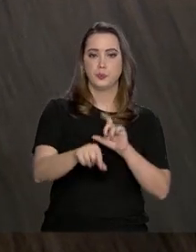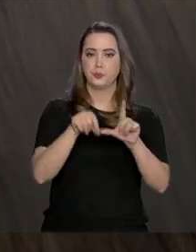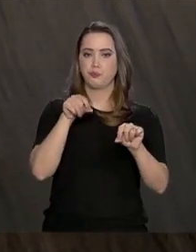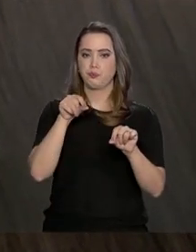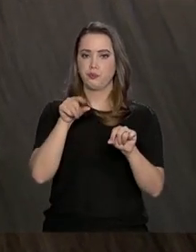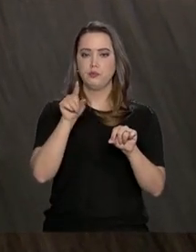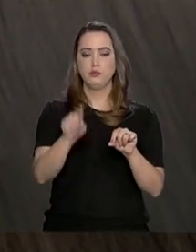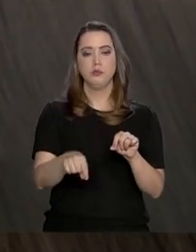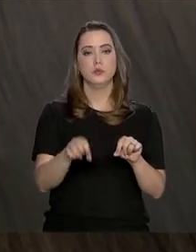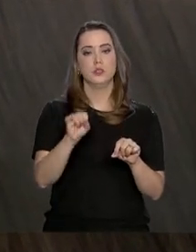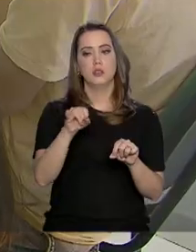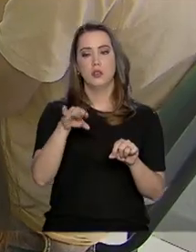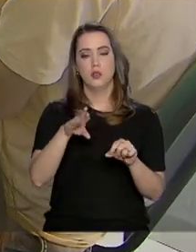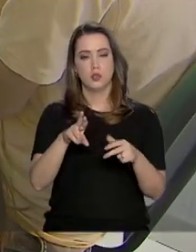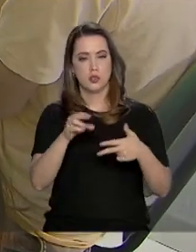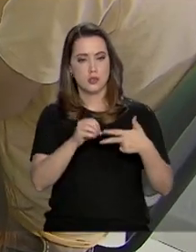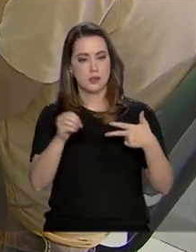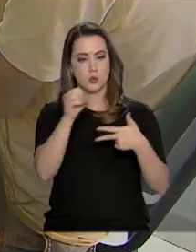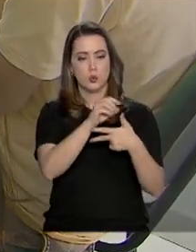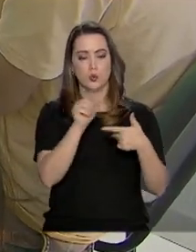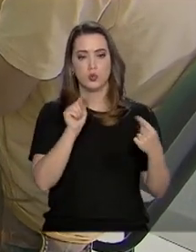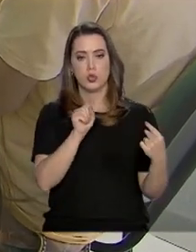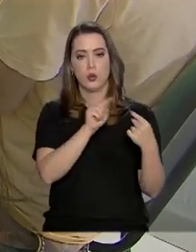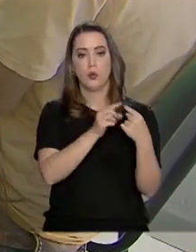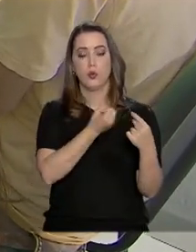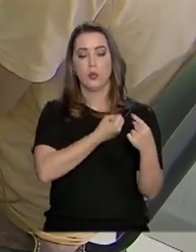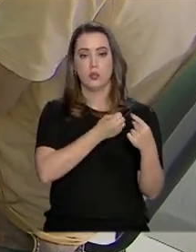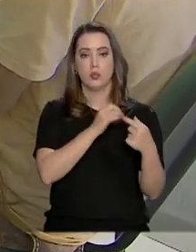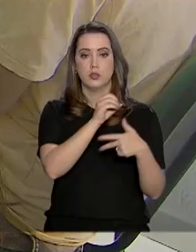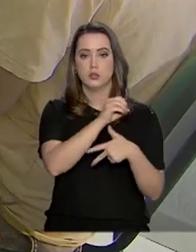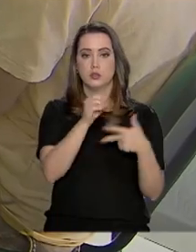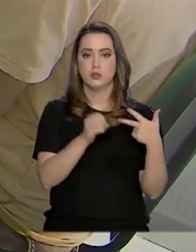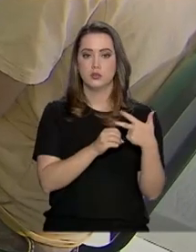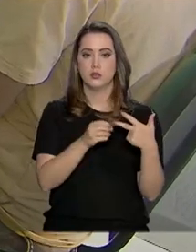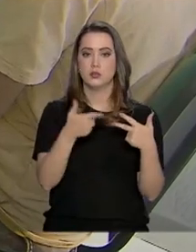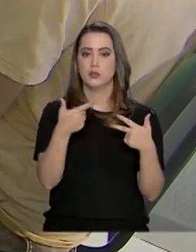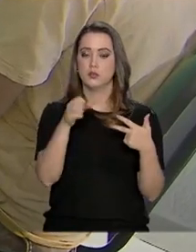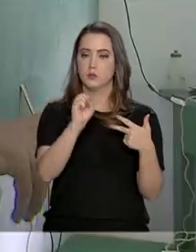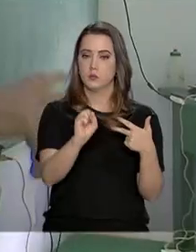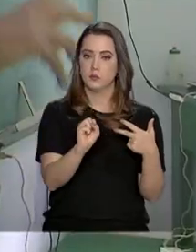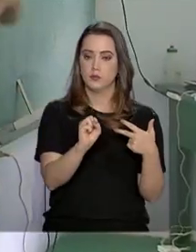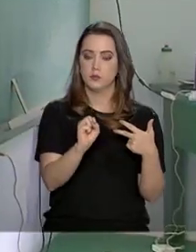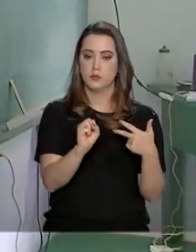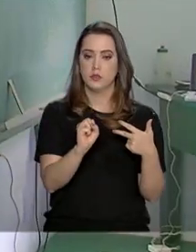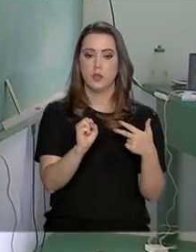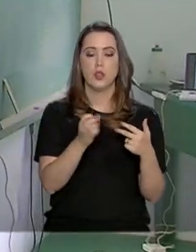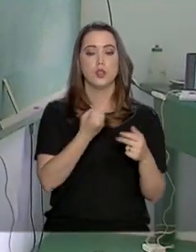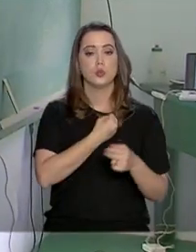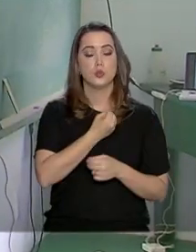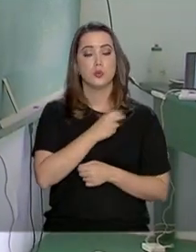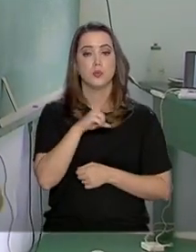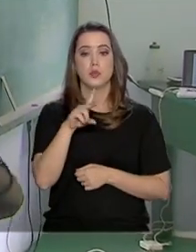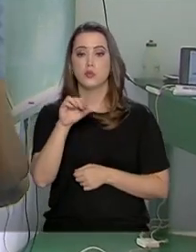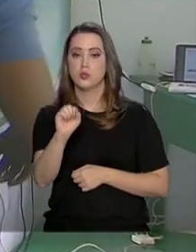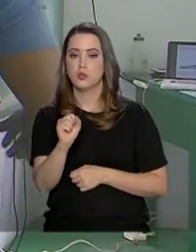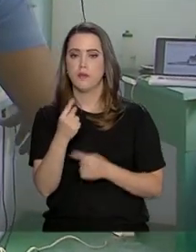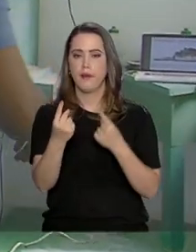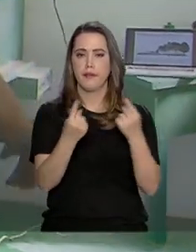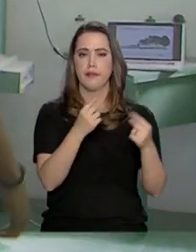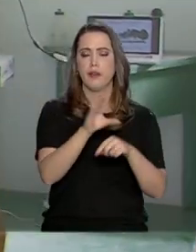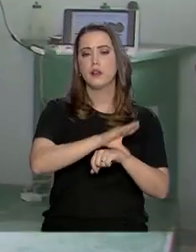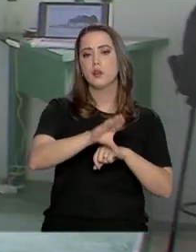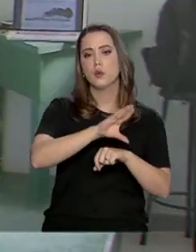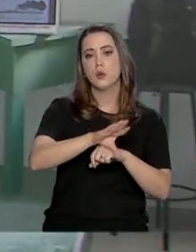do Sistema de Seleção Unificada de acordo com a nota do Enem em 2018, do número de vagas em cada